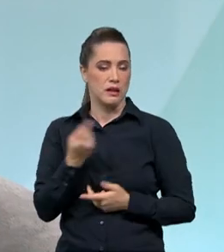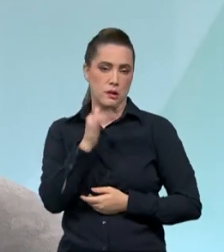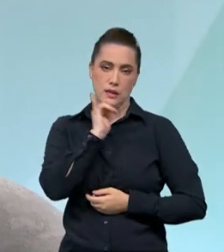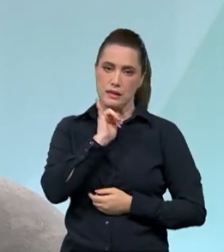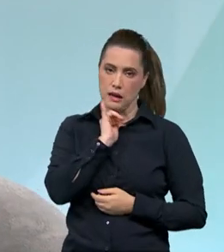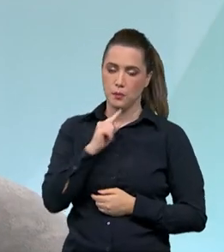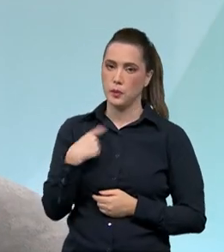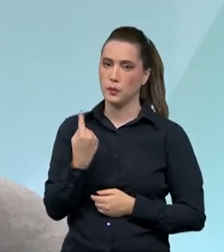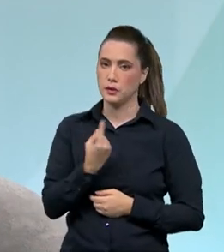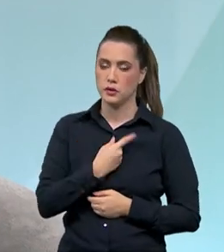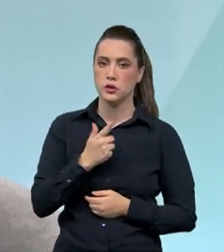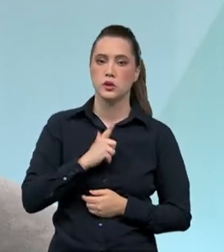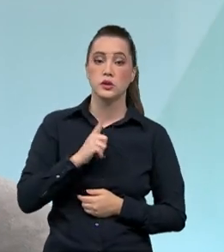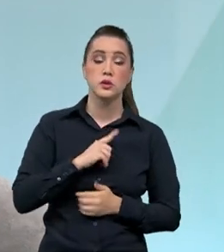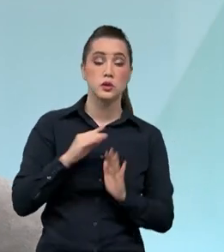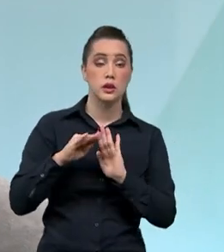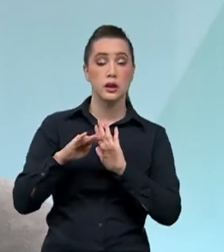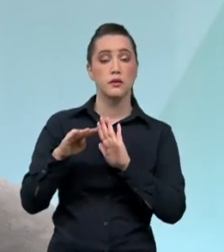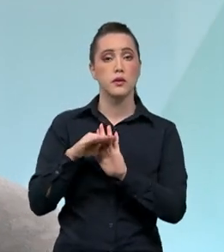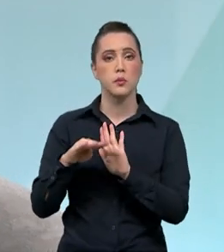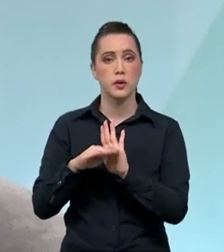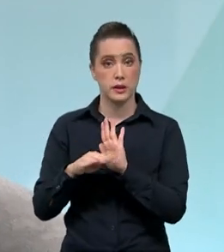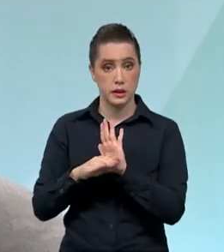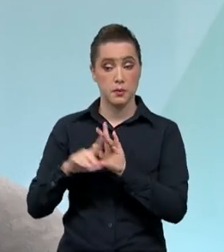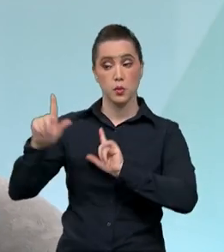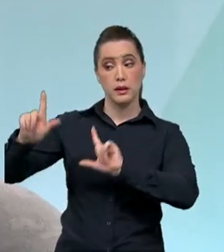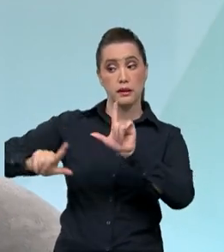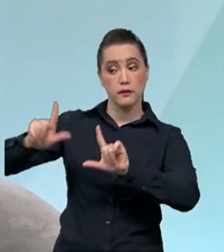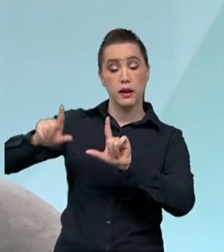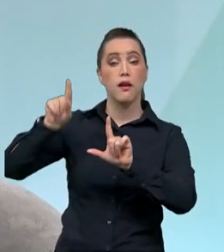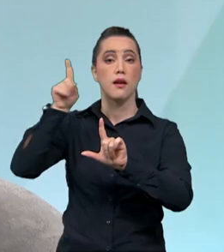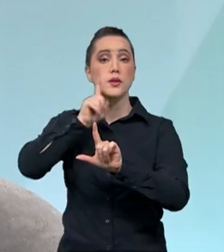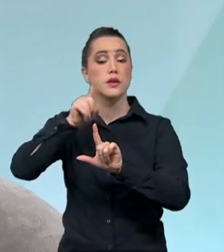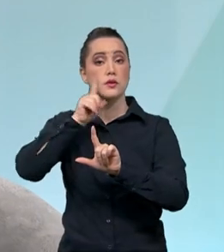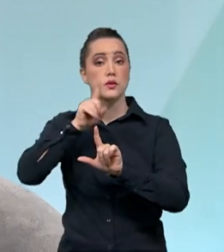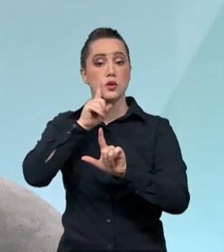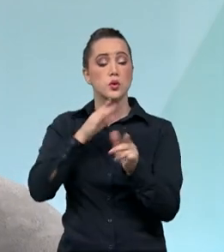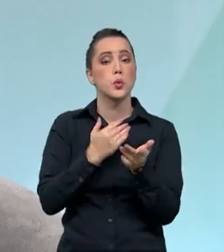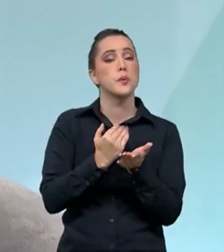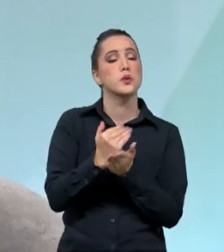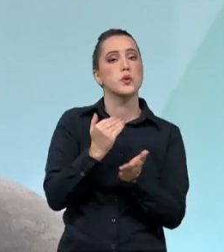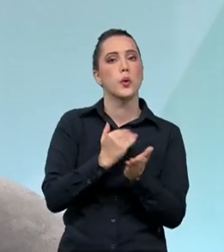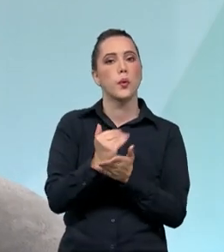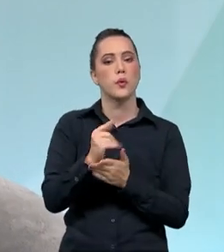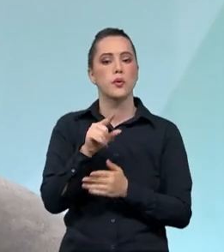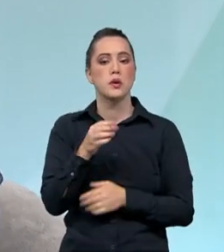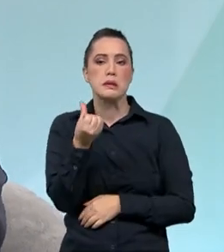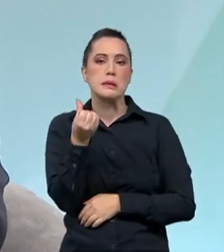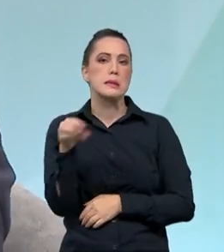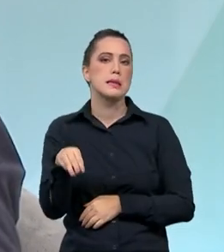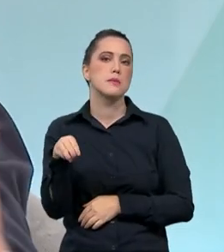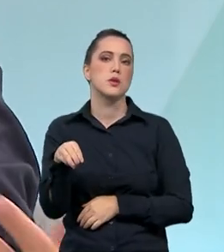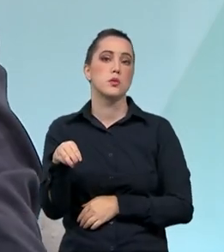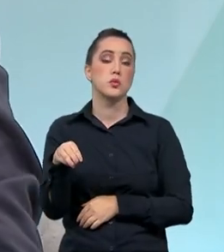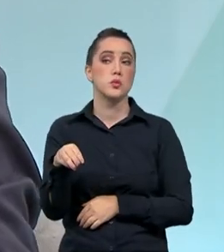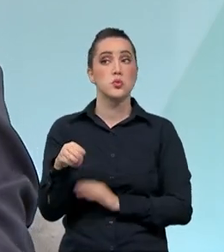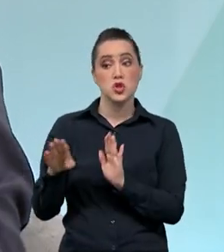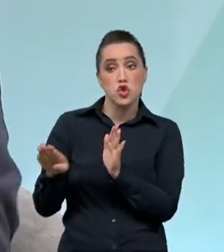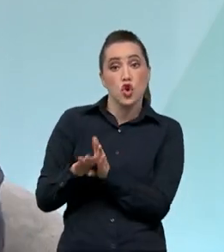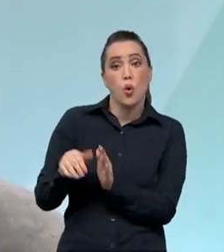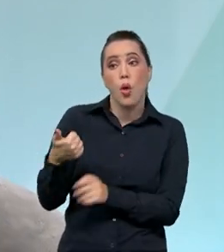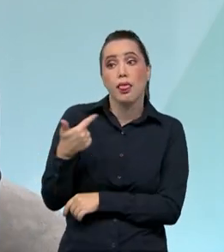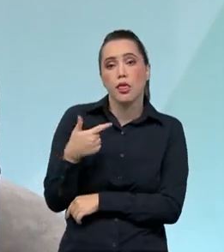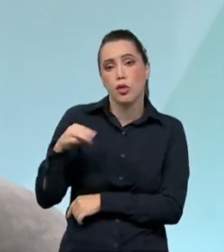exemplo, um programa, uma TV americana, que inicialmente era para ser de seis minutos e foi até doze,